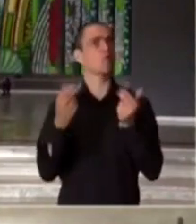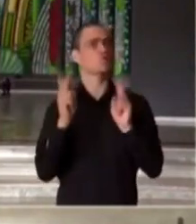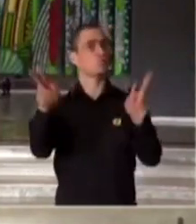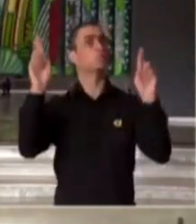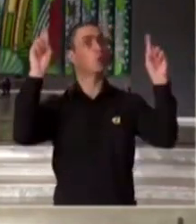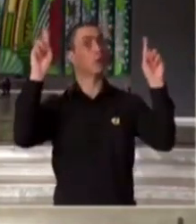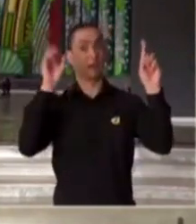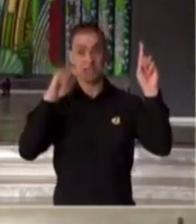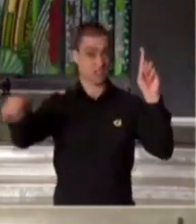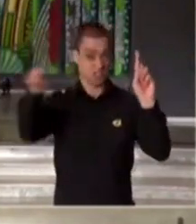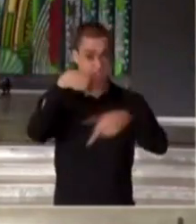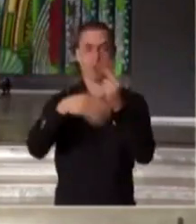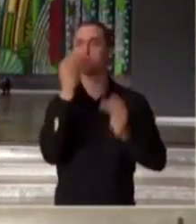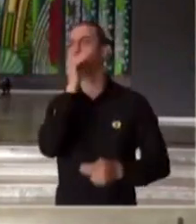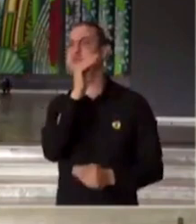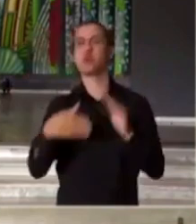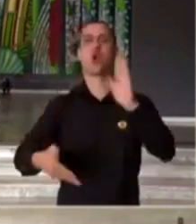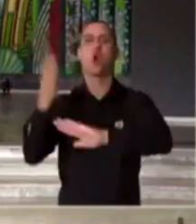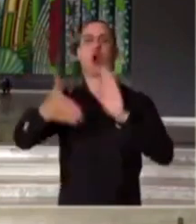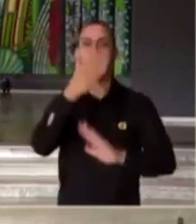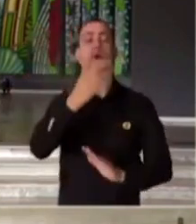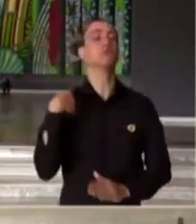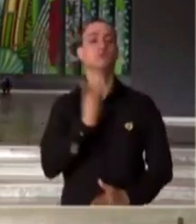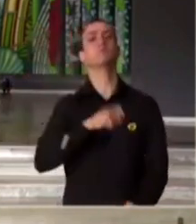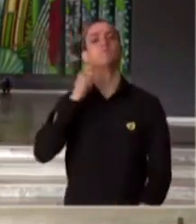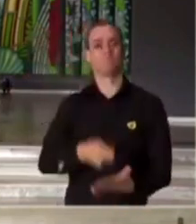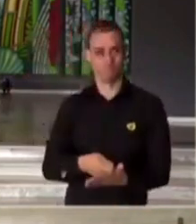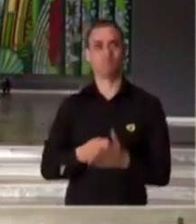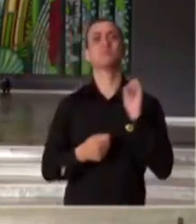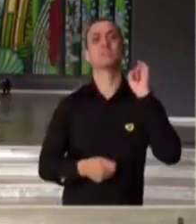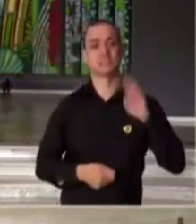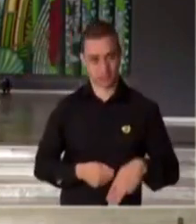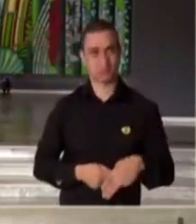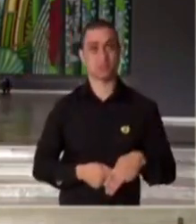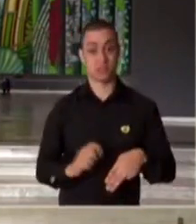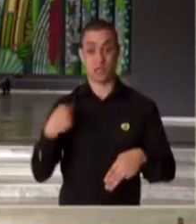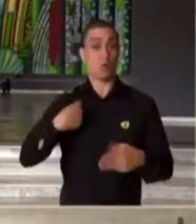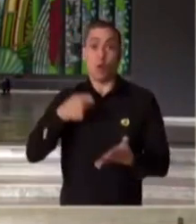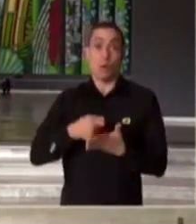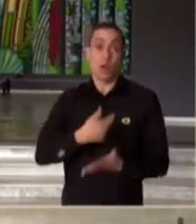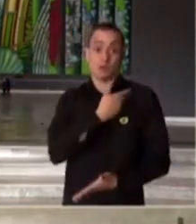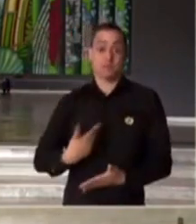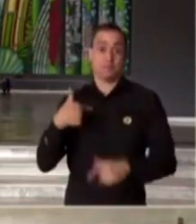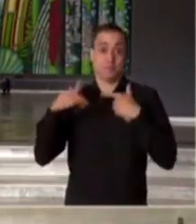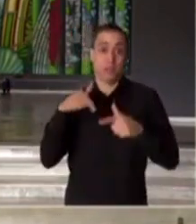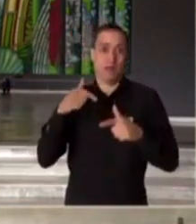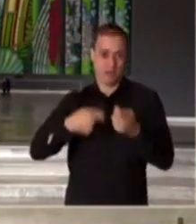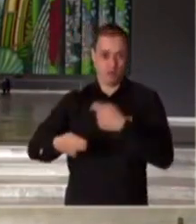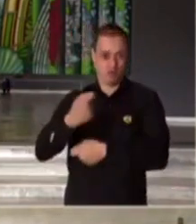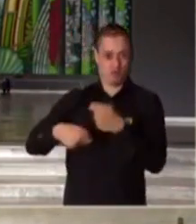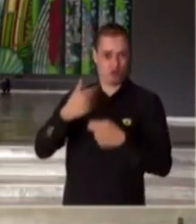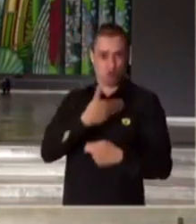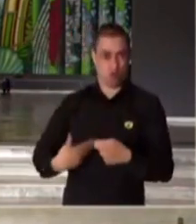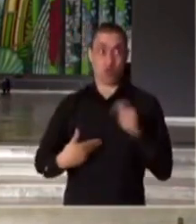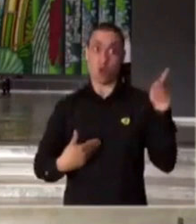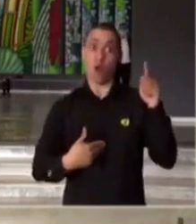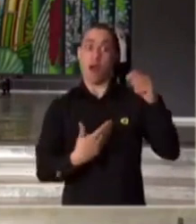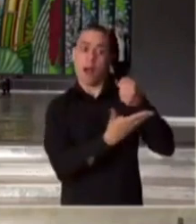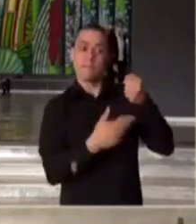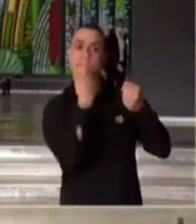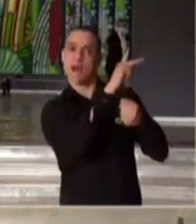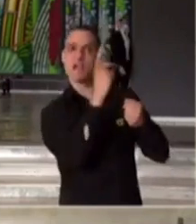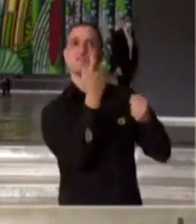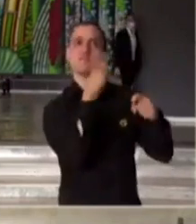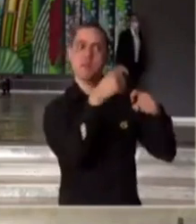Nós adotaremos, sim, medidas mais restritivas. A nossa obrigação, como gestor público, amparado na ciência, amparado na